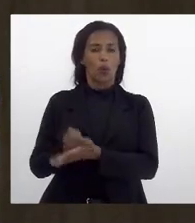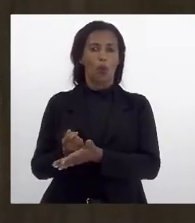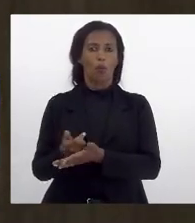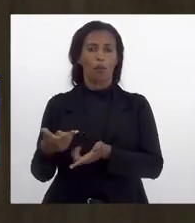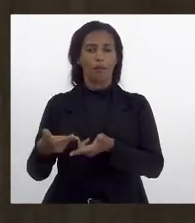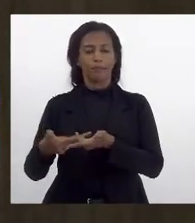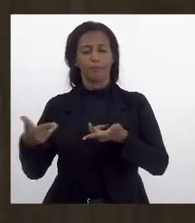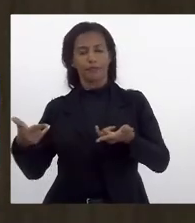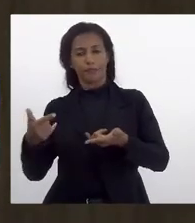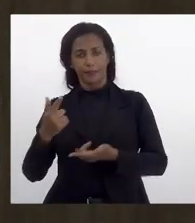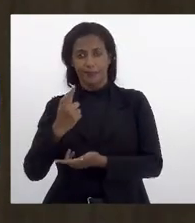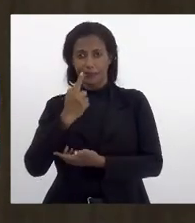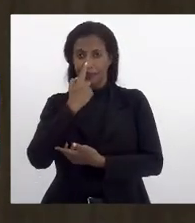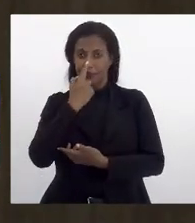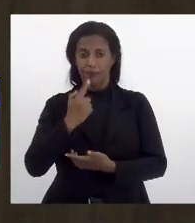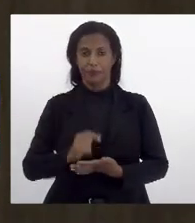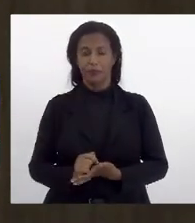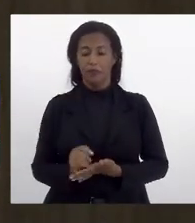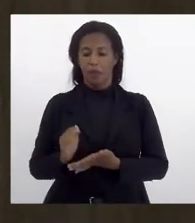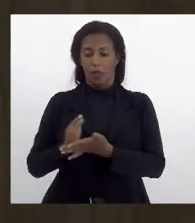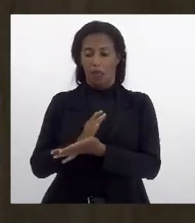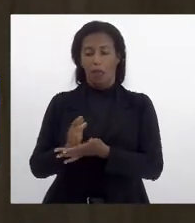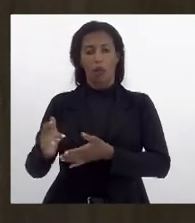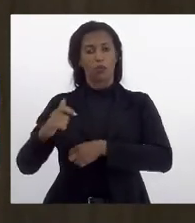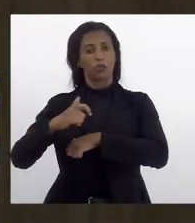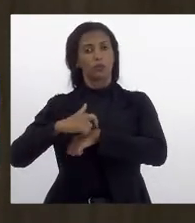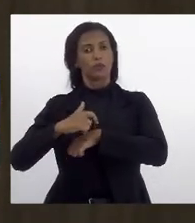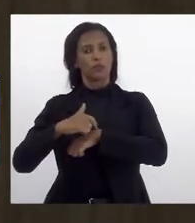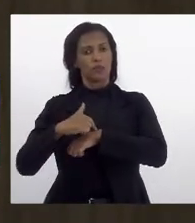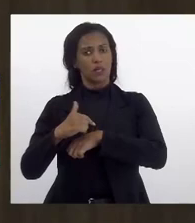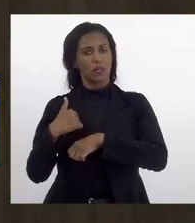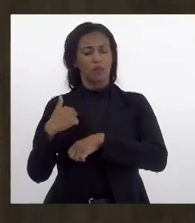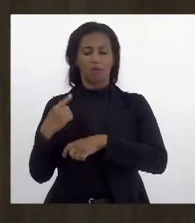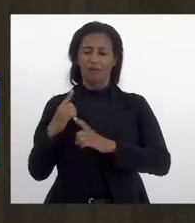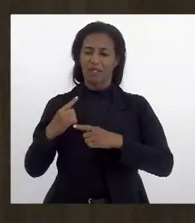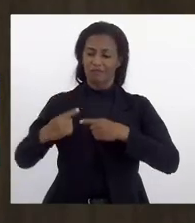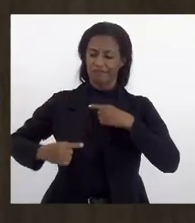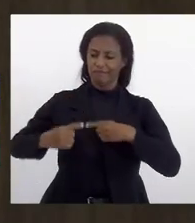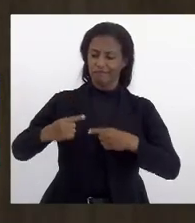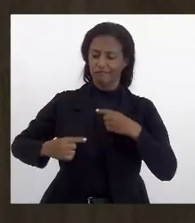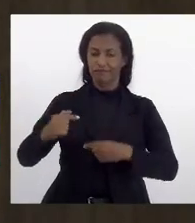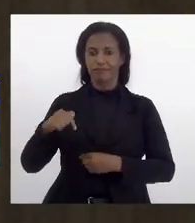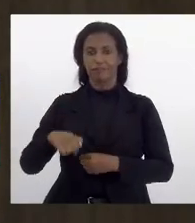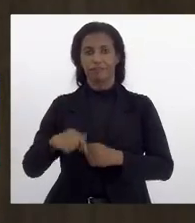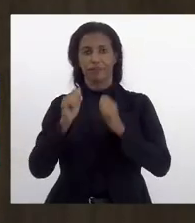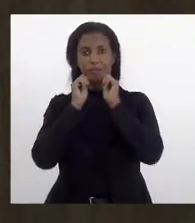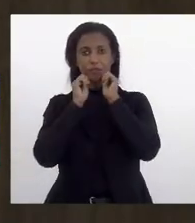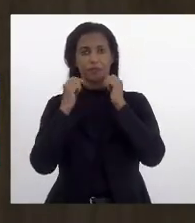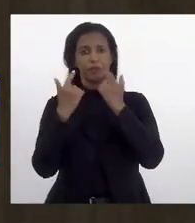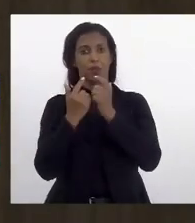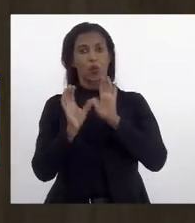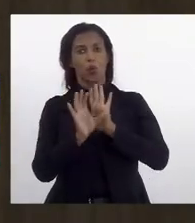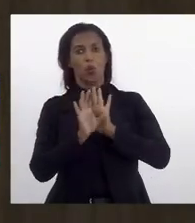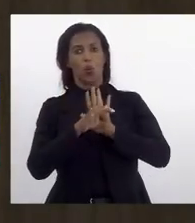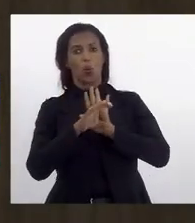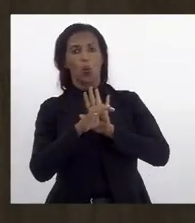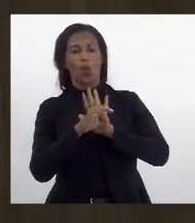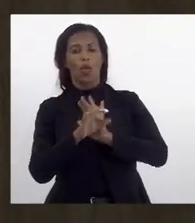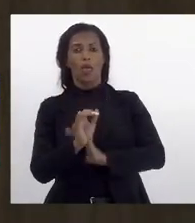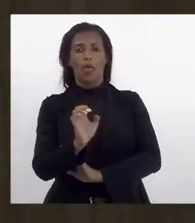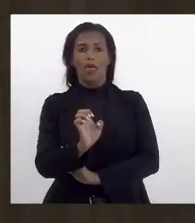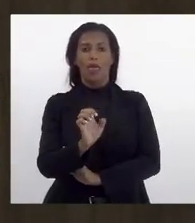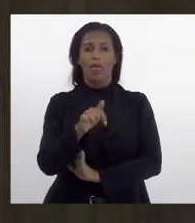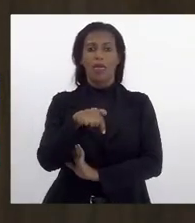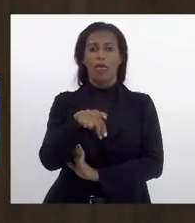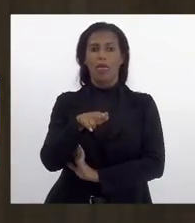absorvente íntimo e há algum tempo deputada Tia Ju a gente vem debatendo aqui na casa o conceito de equidade e